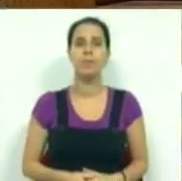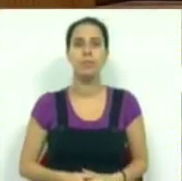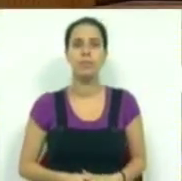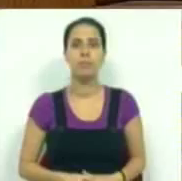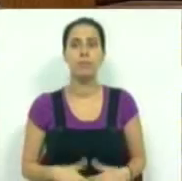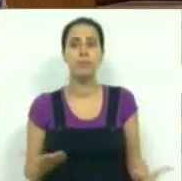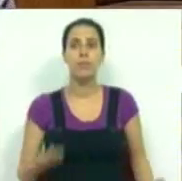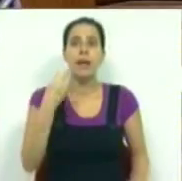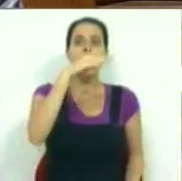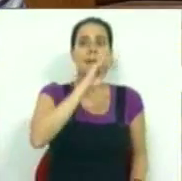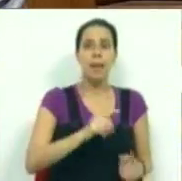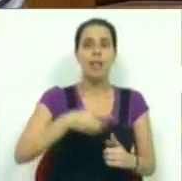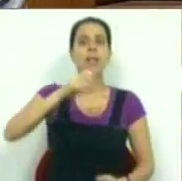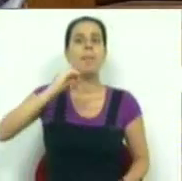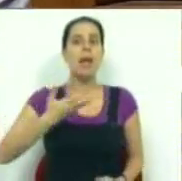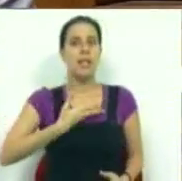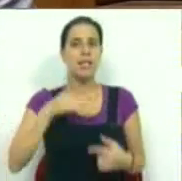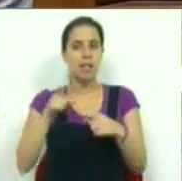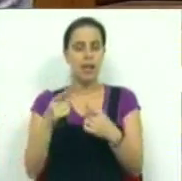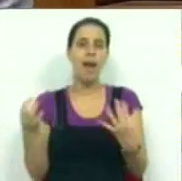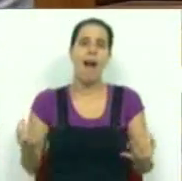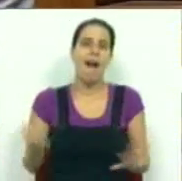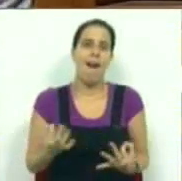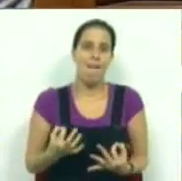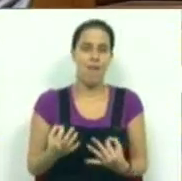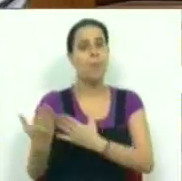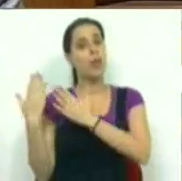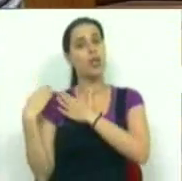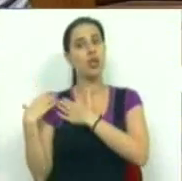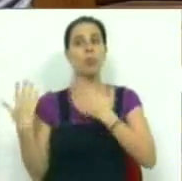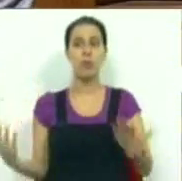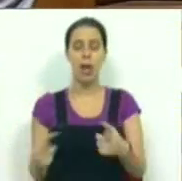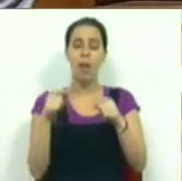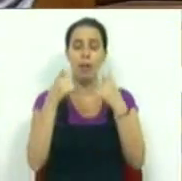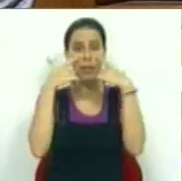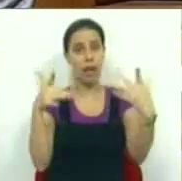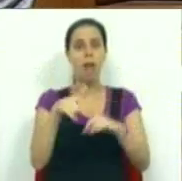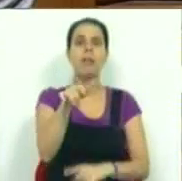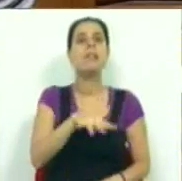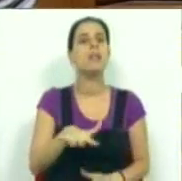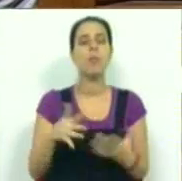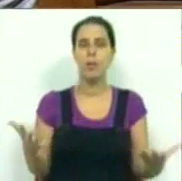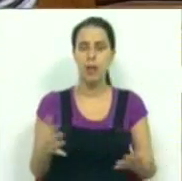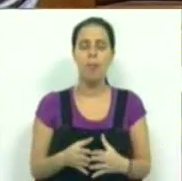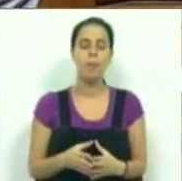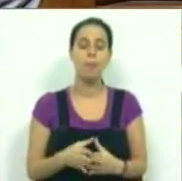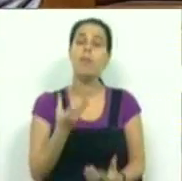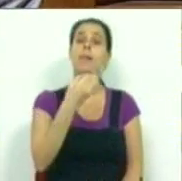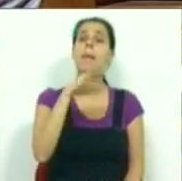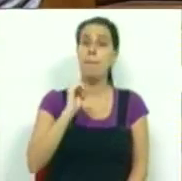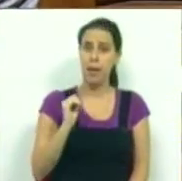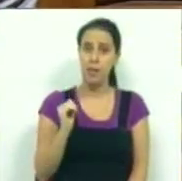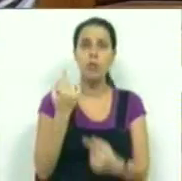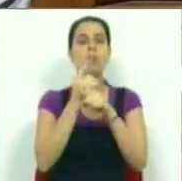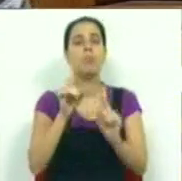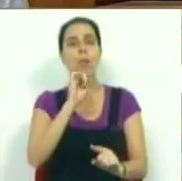O PS e o PSD são, obviamente, responsáveis por esta situação. O PS